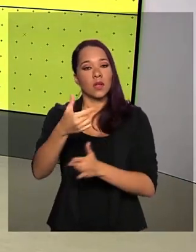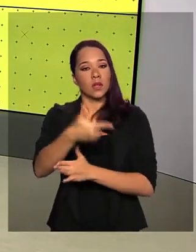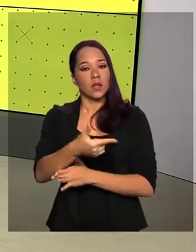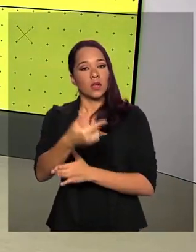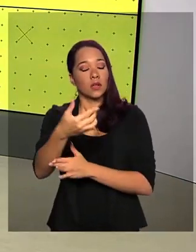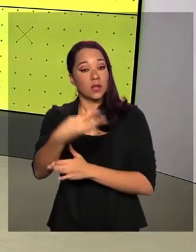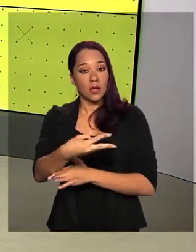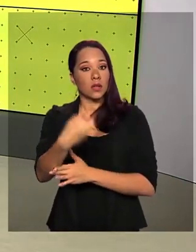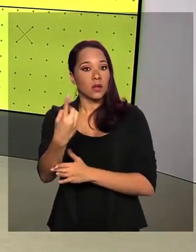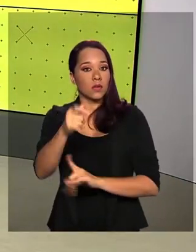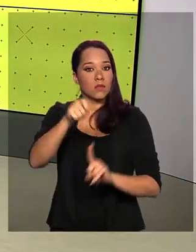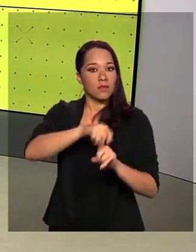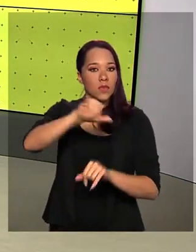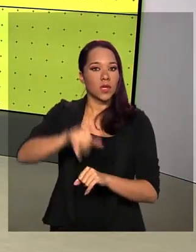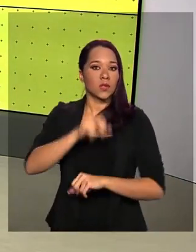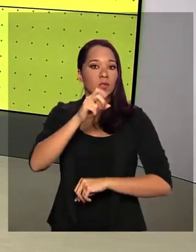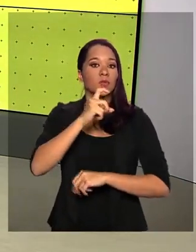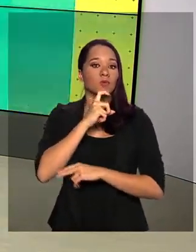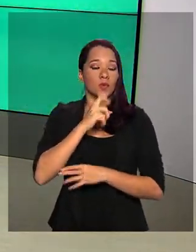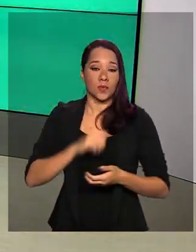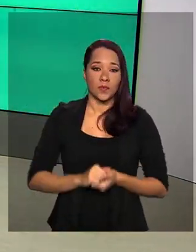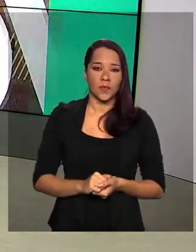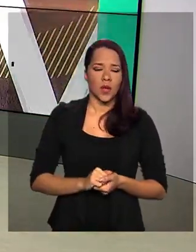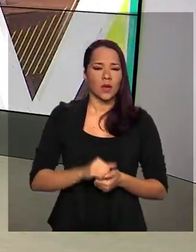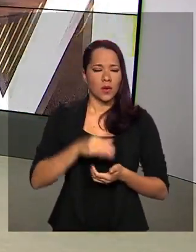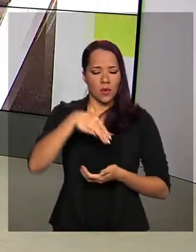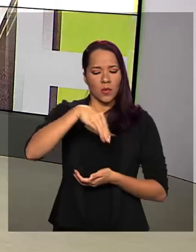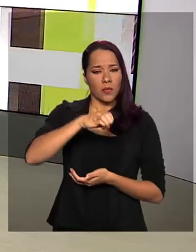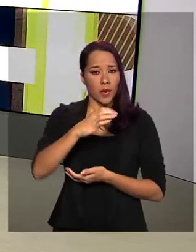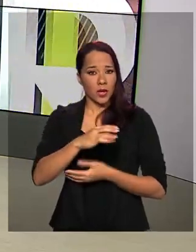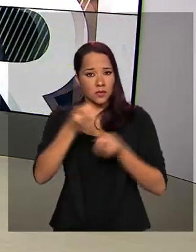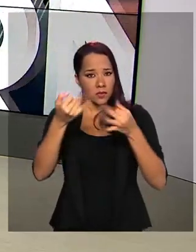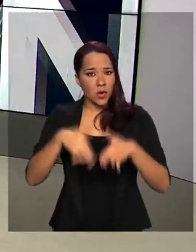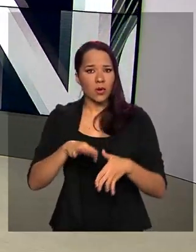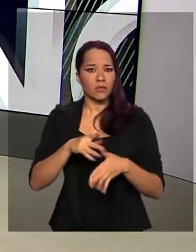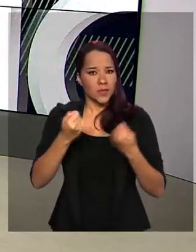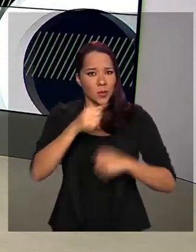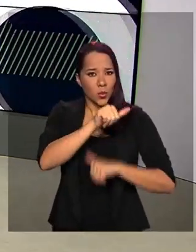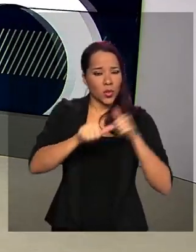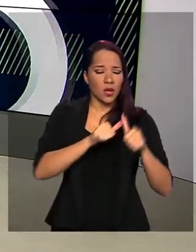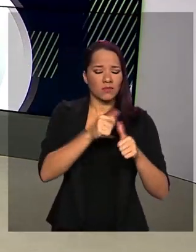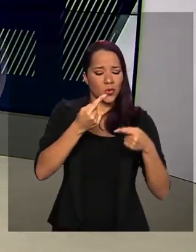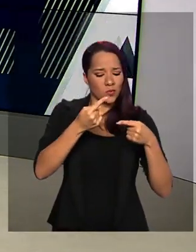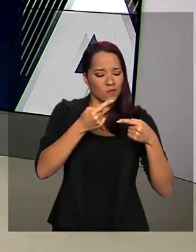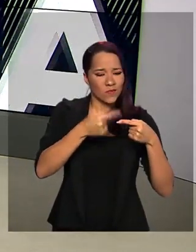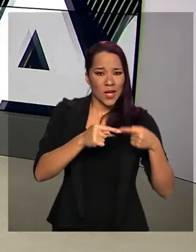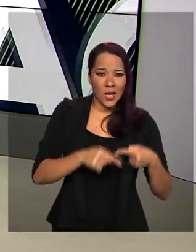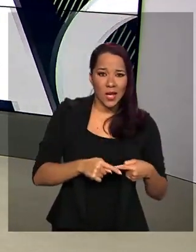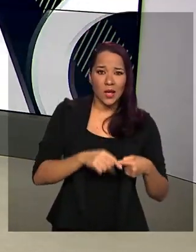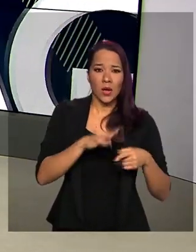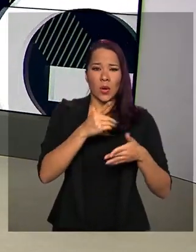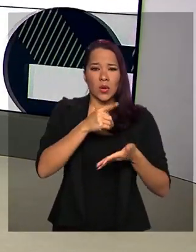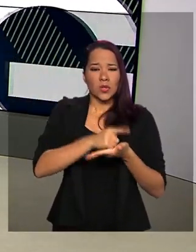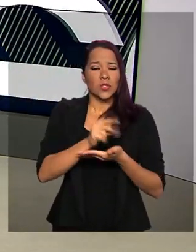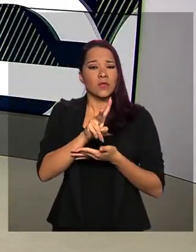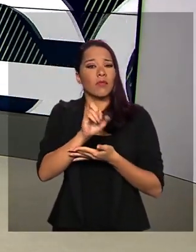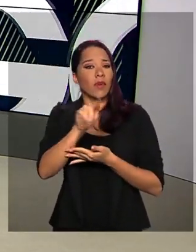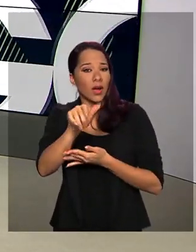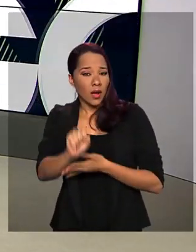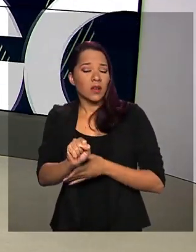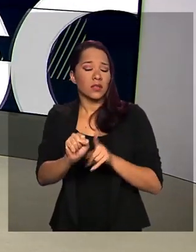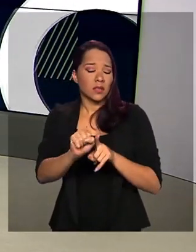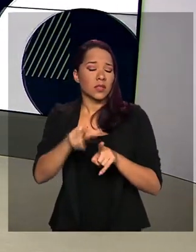de julho. A mudança, segundo o MEC, foi necessária por causa de inconsistências no processamento da distribuição das vagas